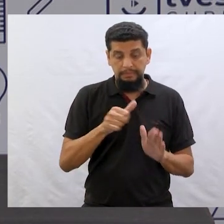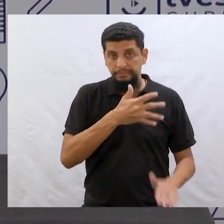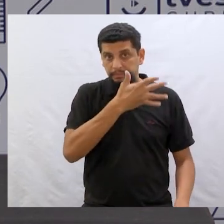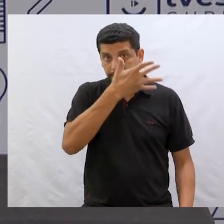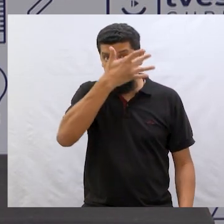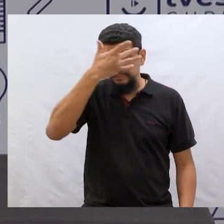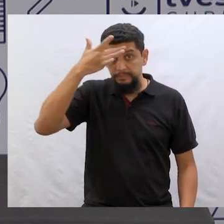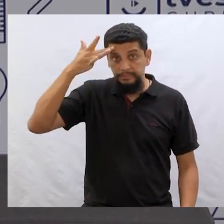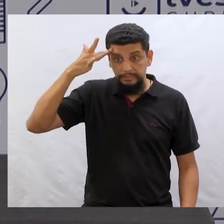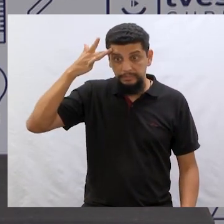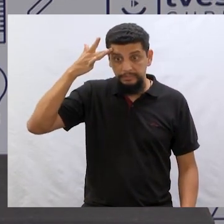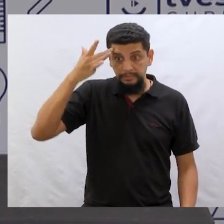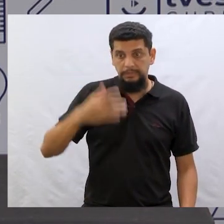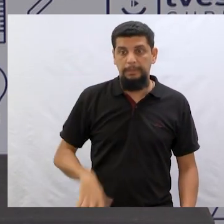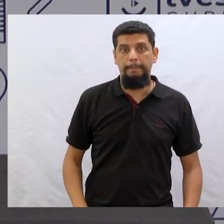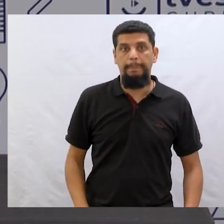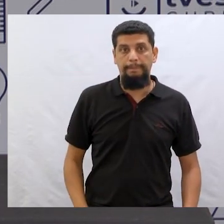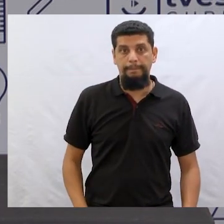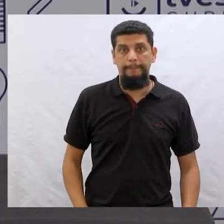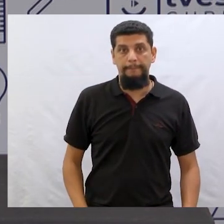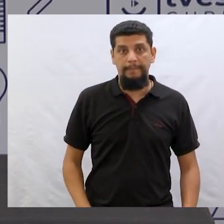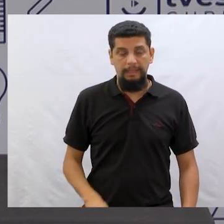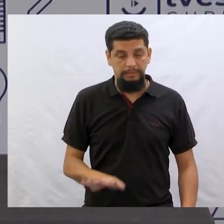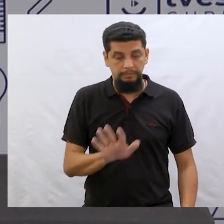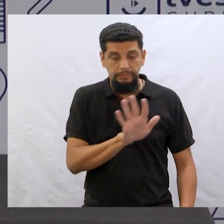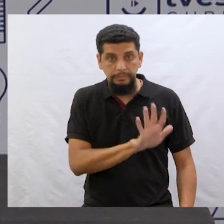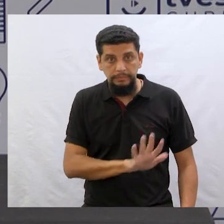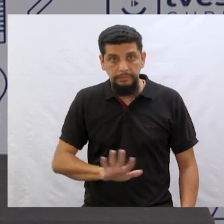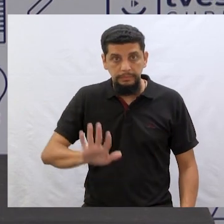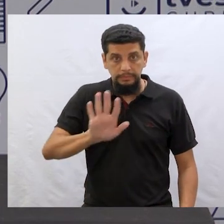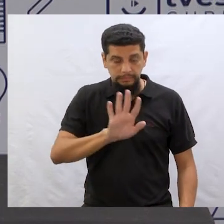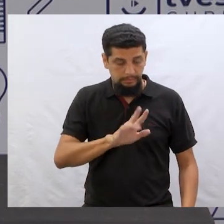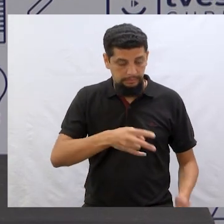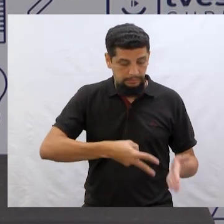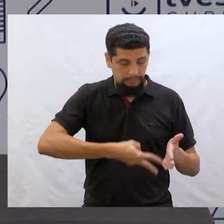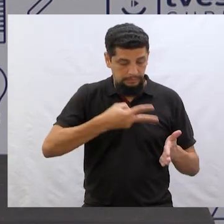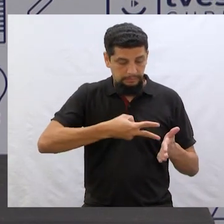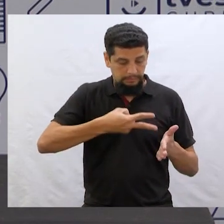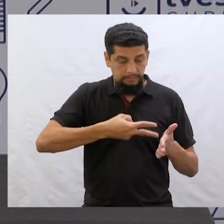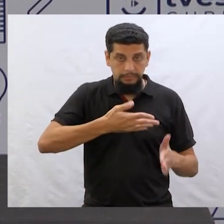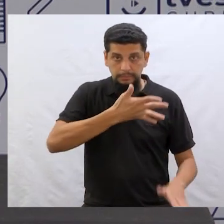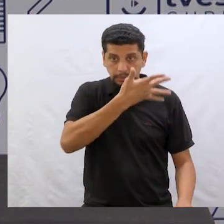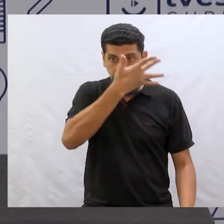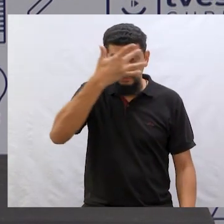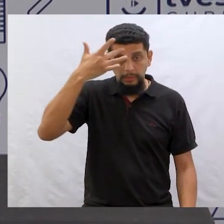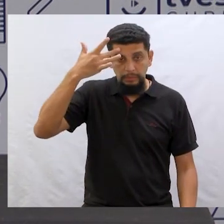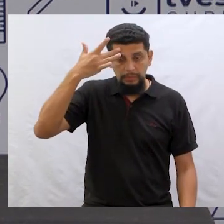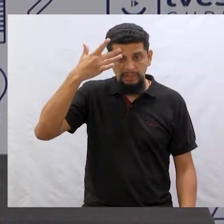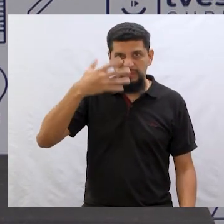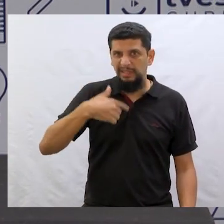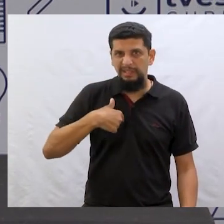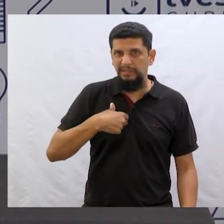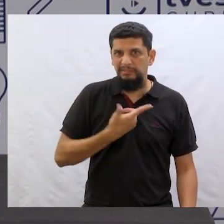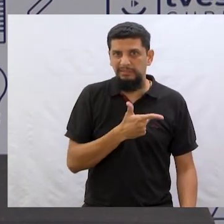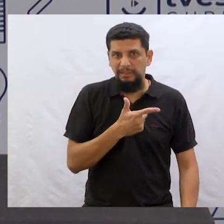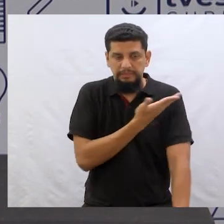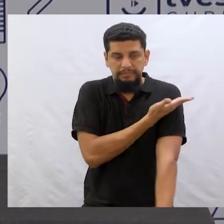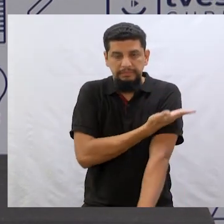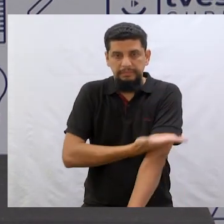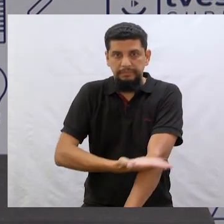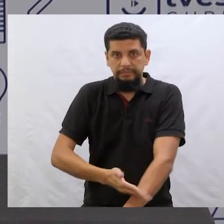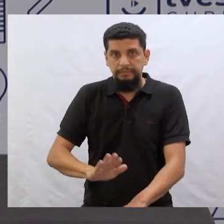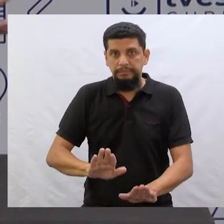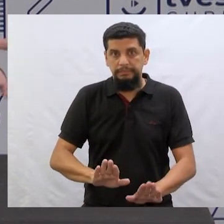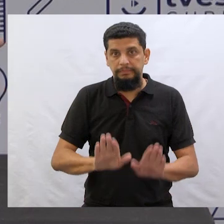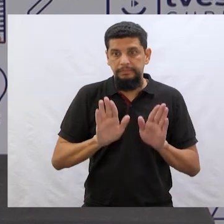primeira pessoa. Então, nesse caso, foi esse uso da segunda pessoa, que aí é uma forma que a não tá muito